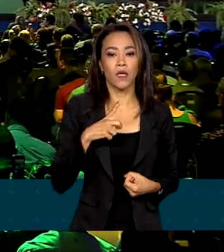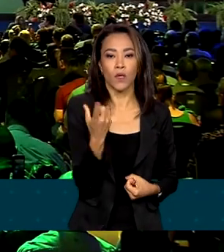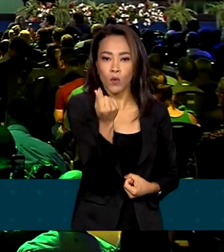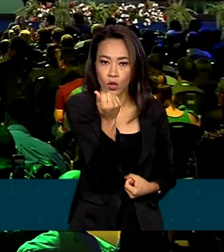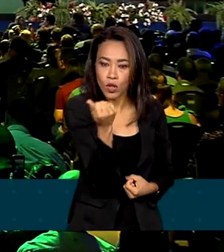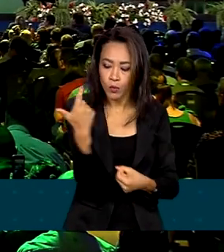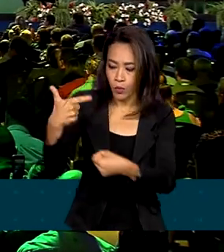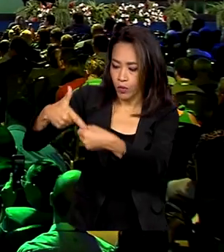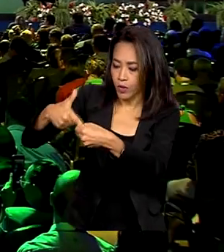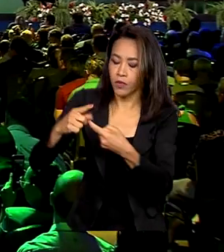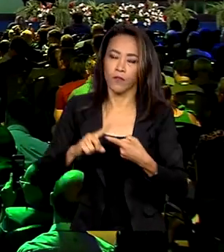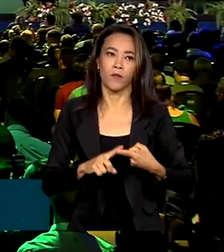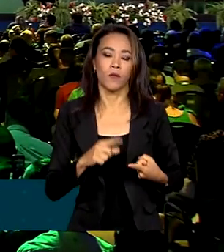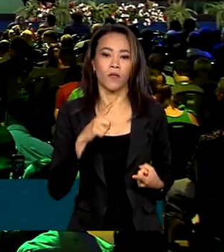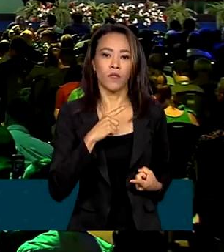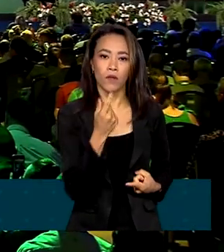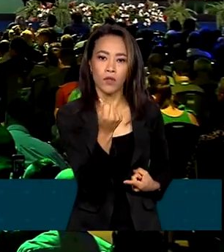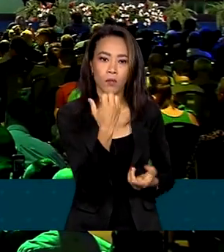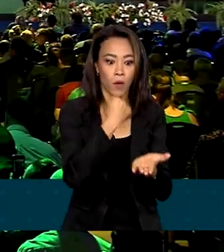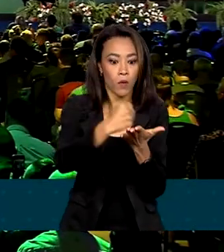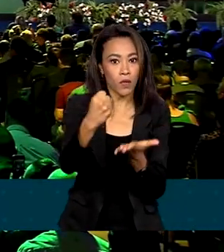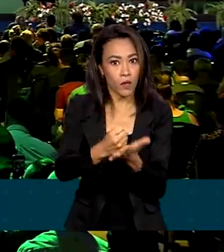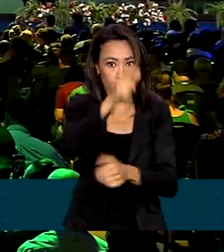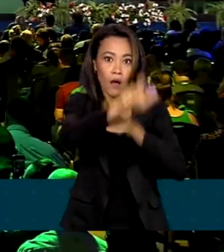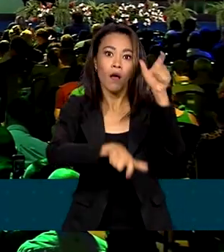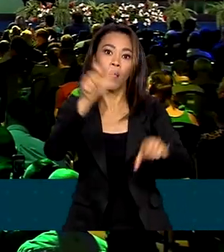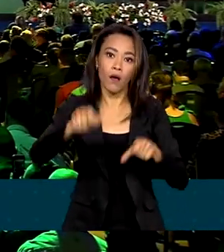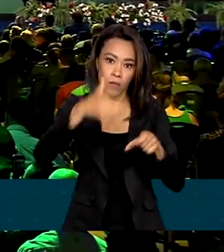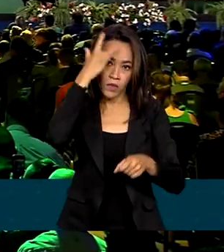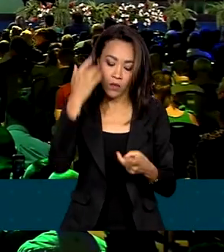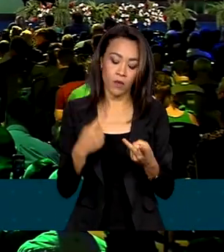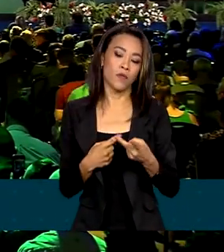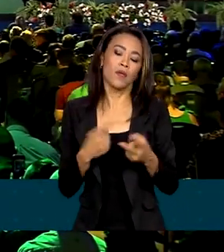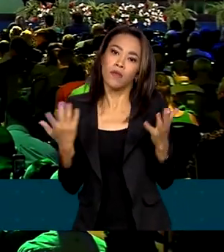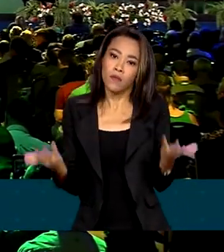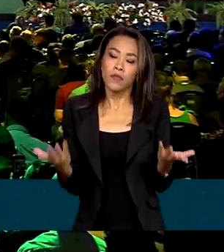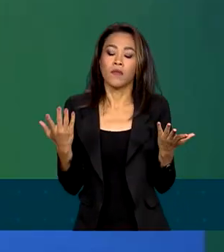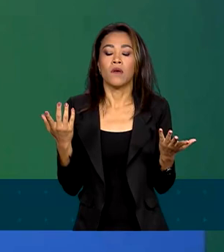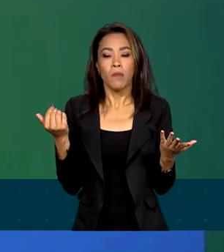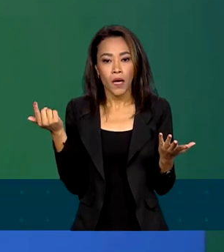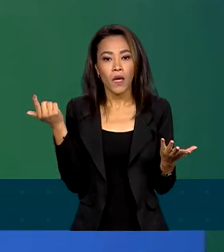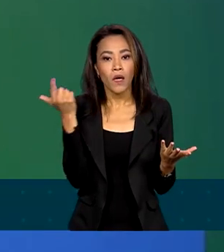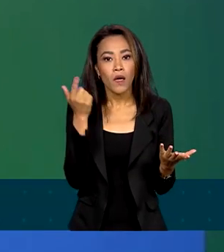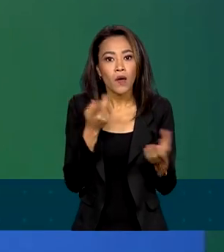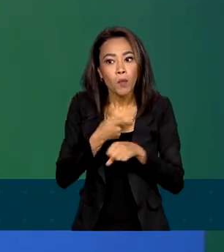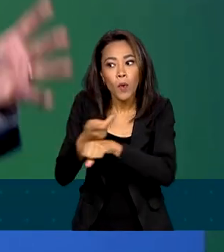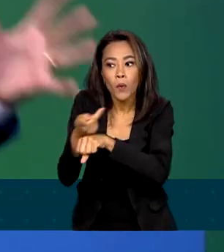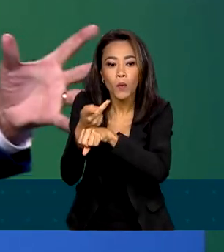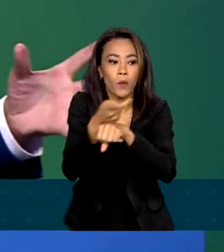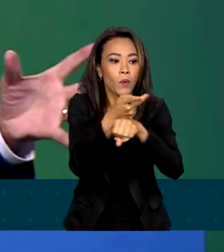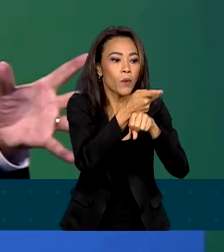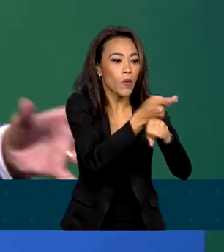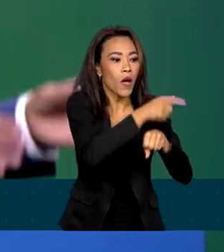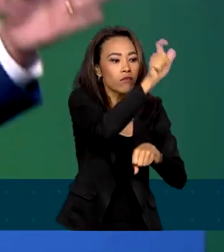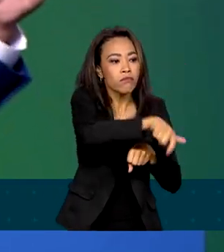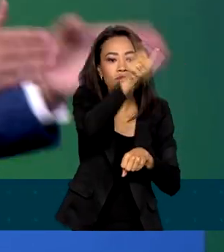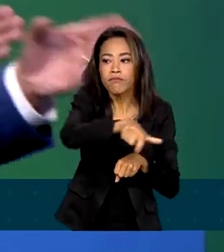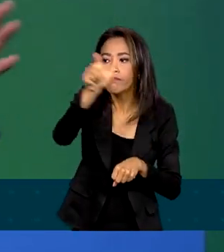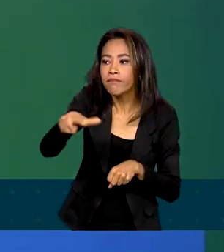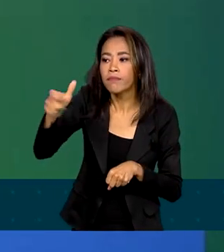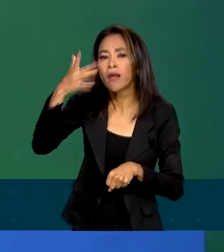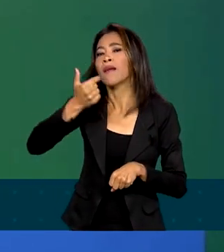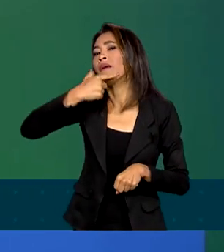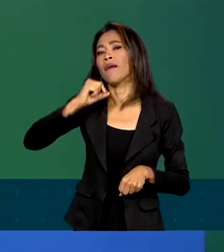por combustível, ter o dinheiro para contratar pessoas, enfim, para ali a gente fazer o busca ativa. Quem é que tem o direito